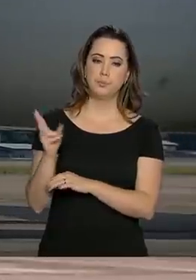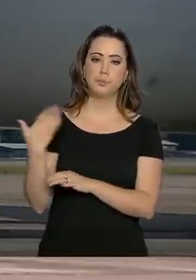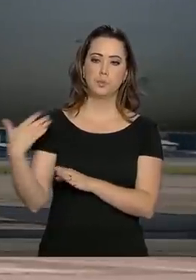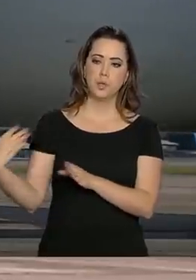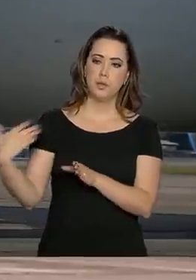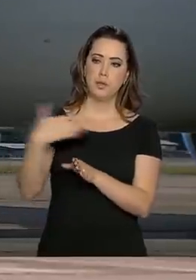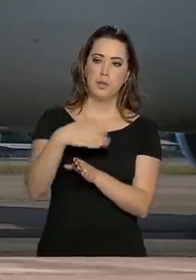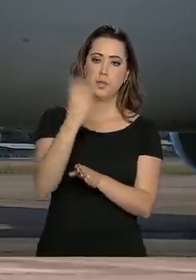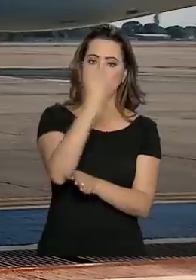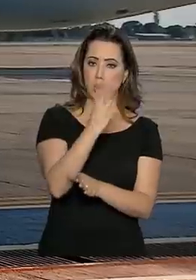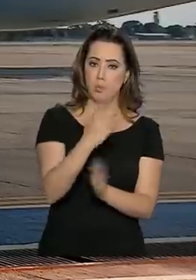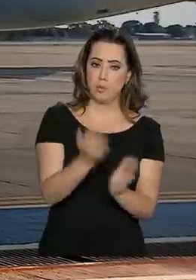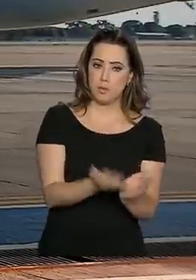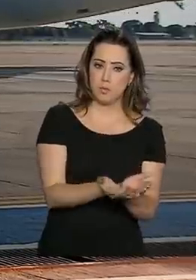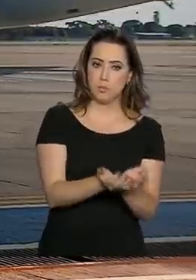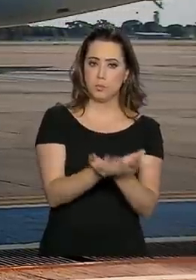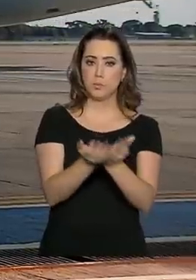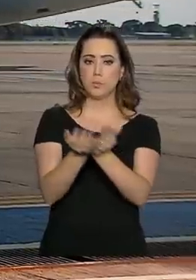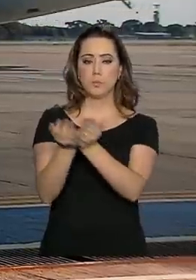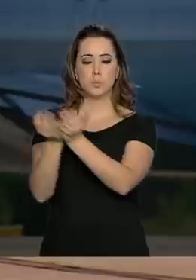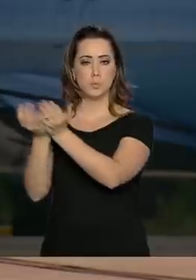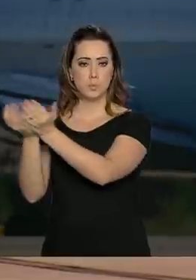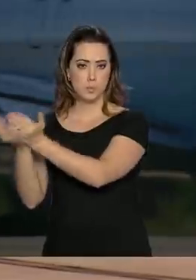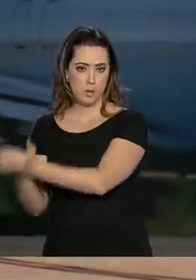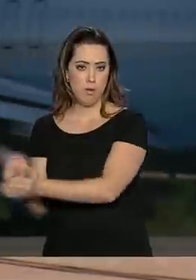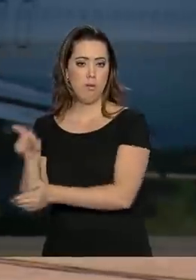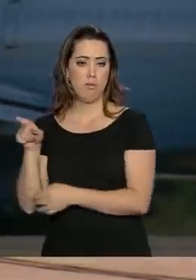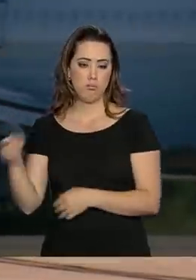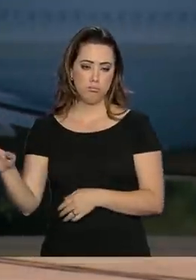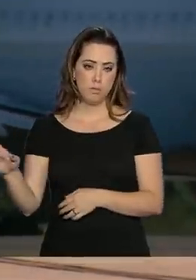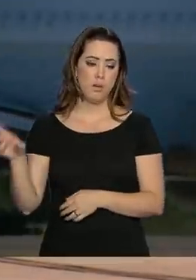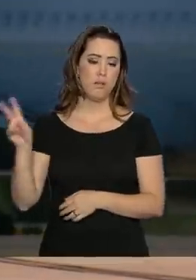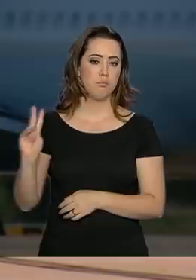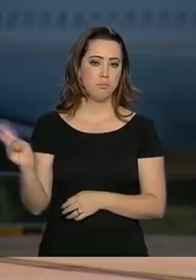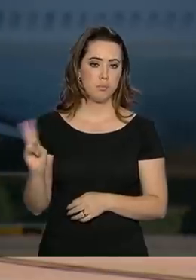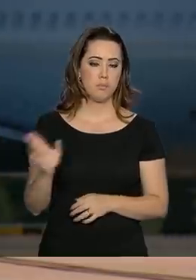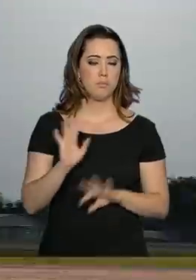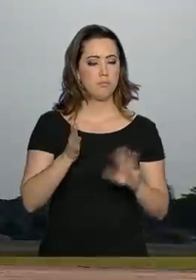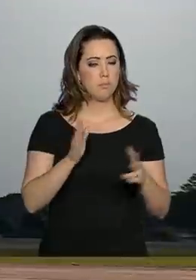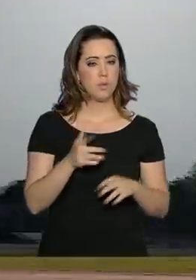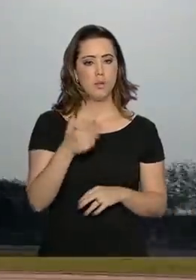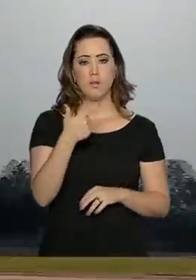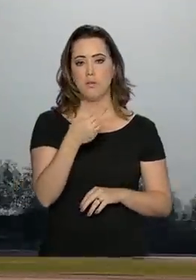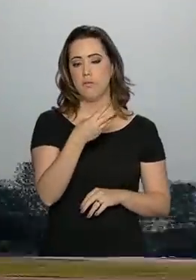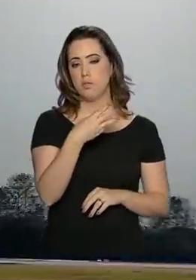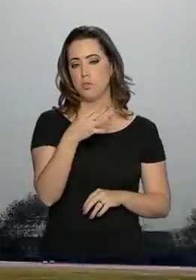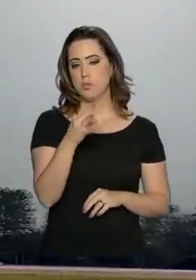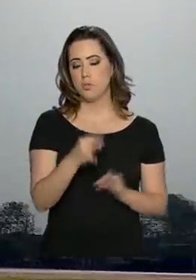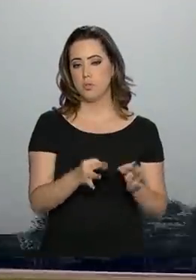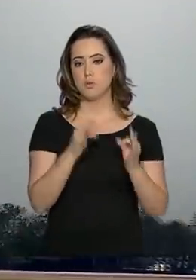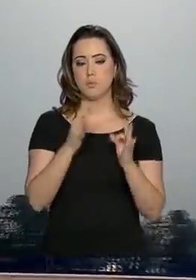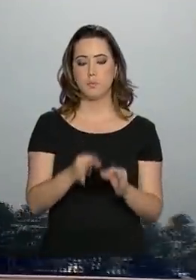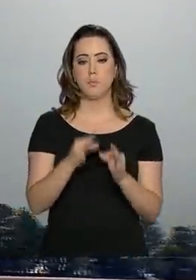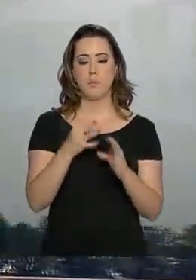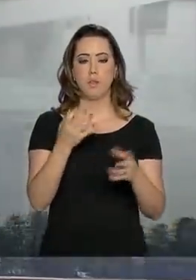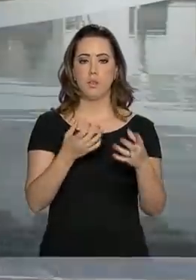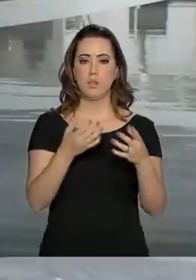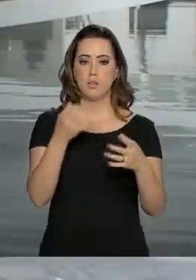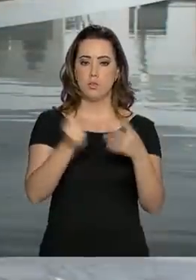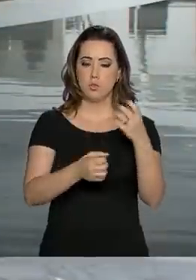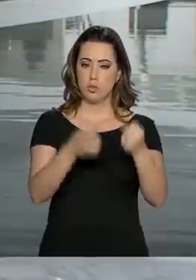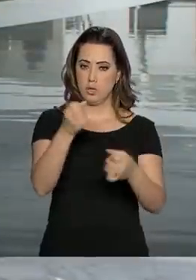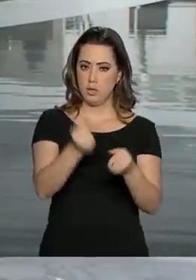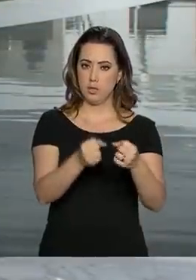essa retirada desses produtos, desses alimentos e medicamentos. São aproximadamente 23 toneladas de leite em pó